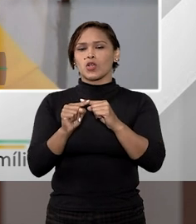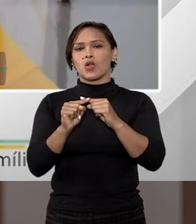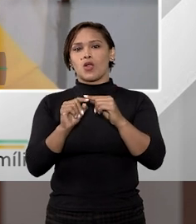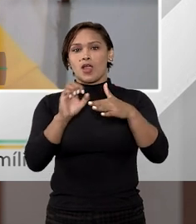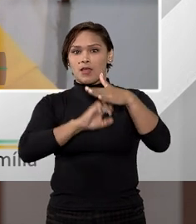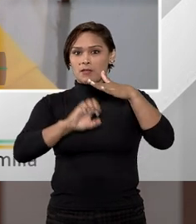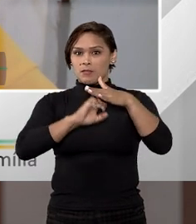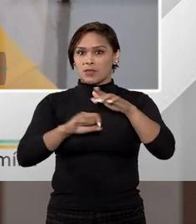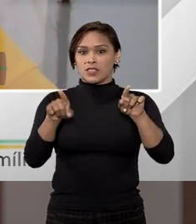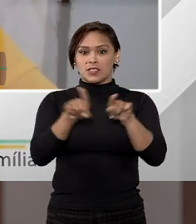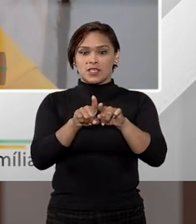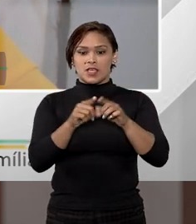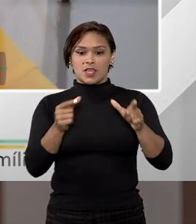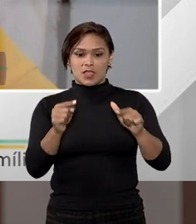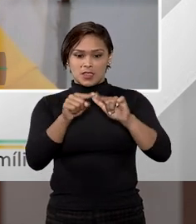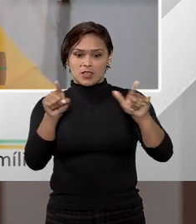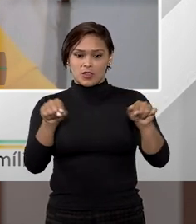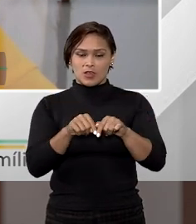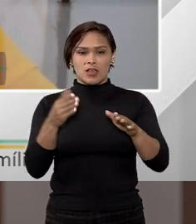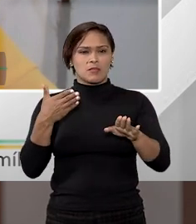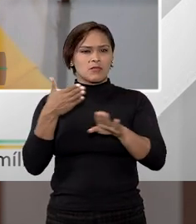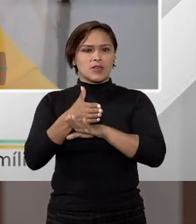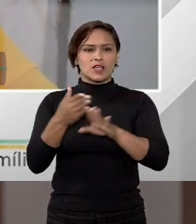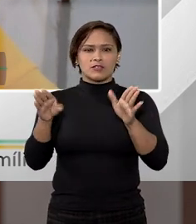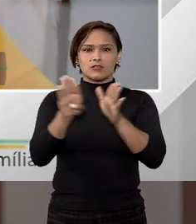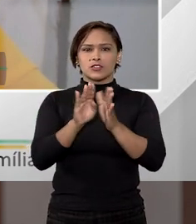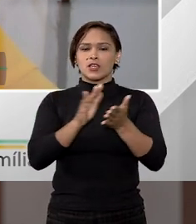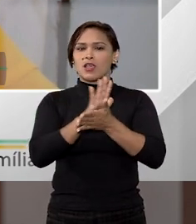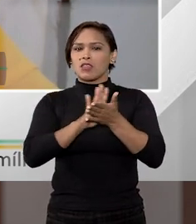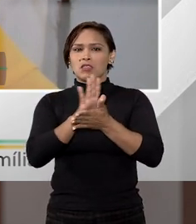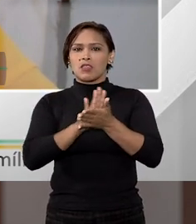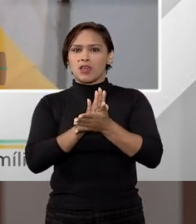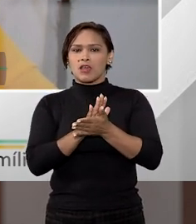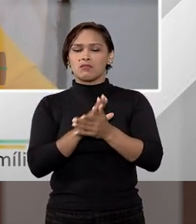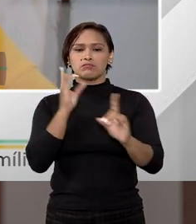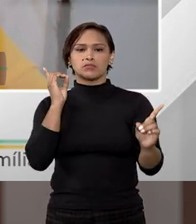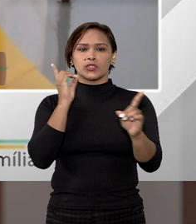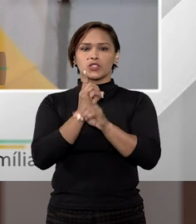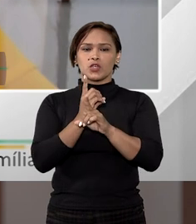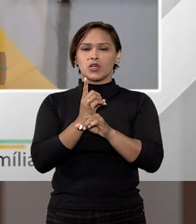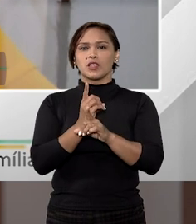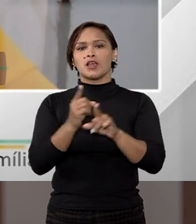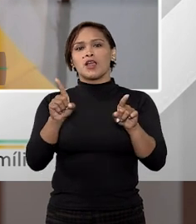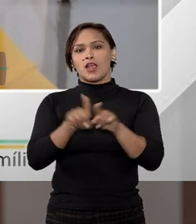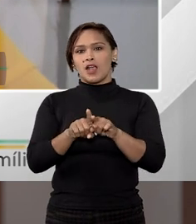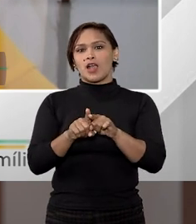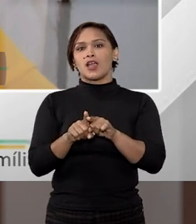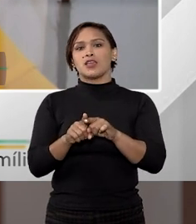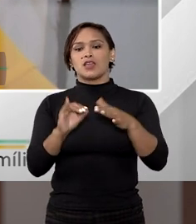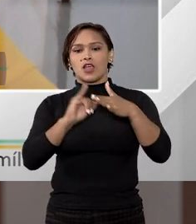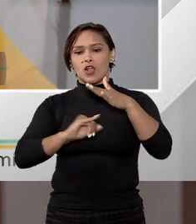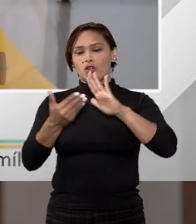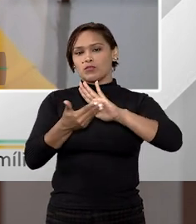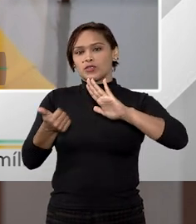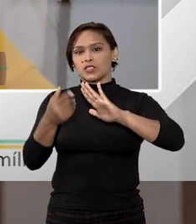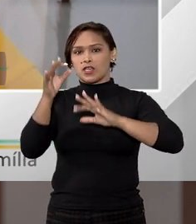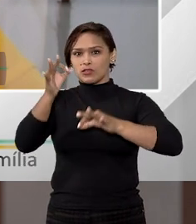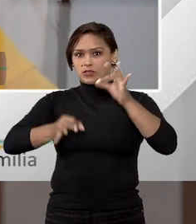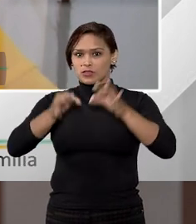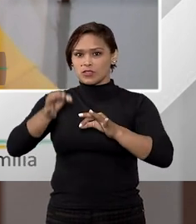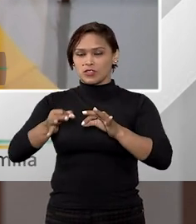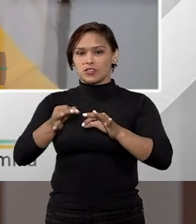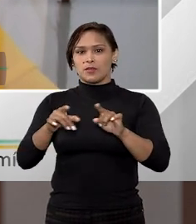dessa empresa, essa empresa tem um local, mas você vai até o local, ela não se encontra mais, nós abarcamos o Instituto da Desconsideração da Personalidade